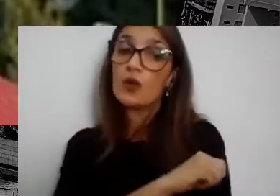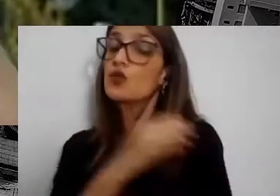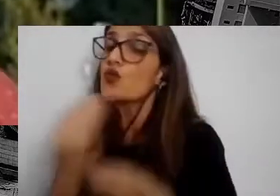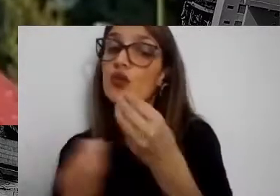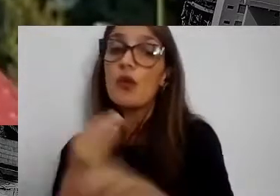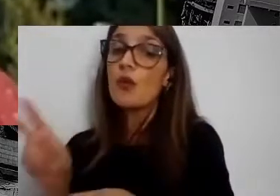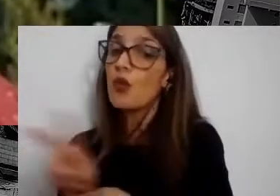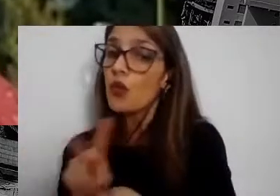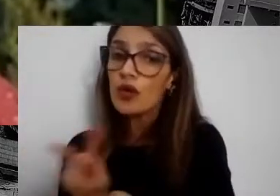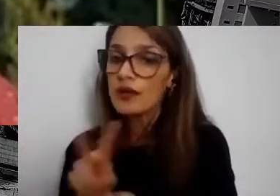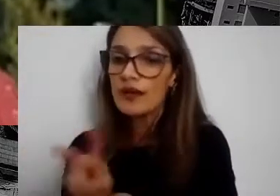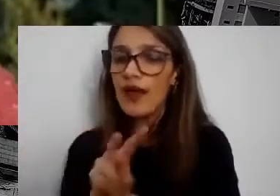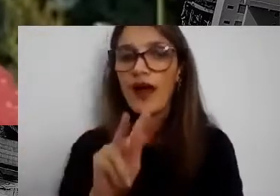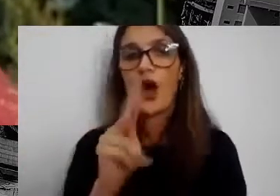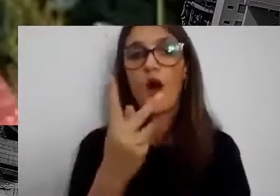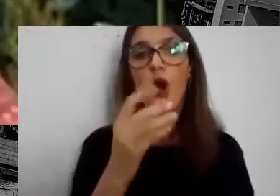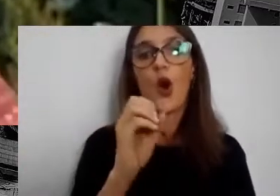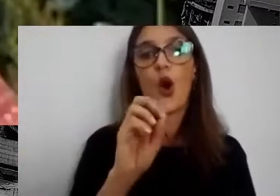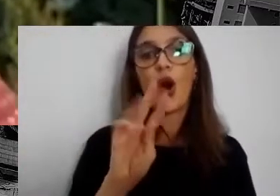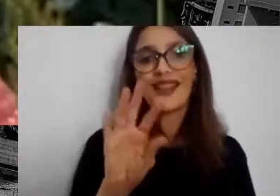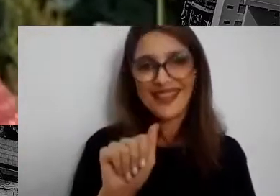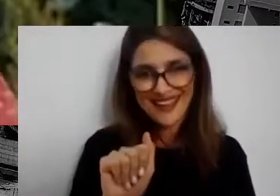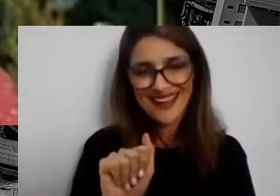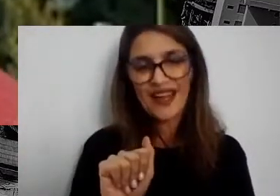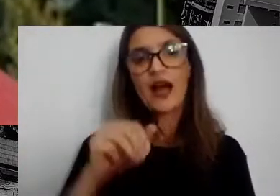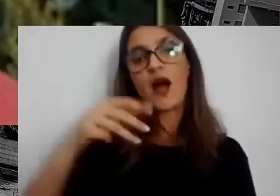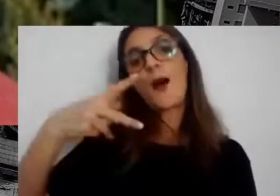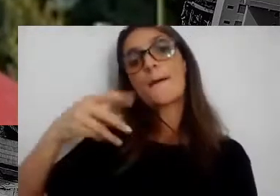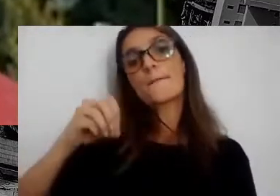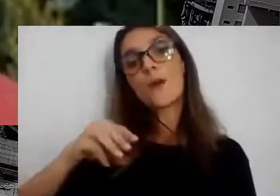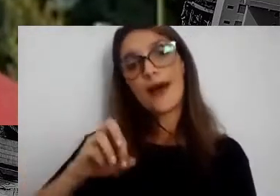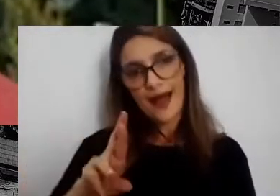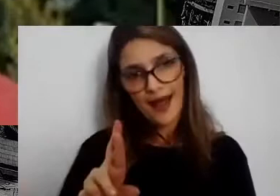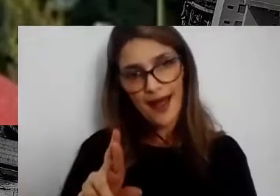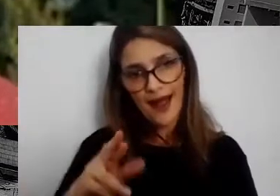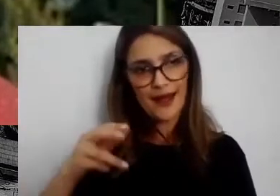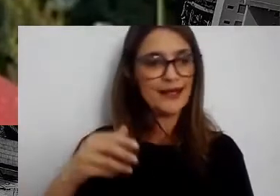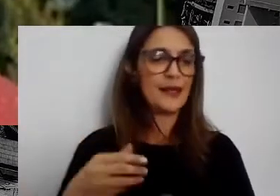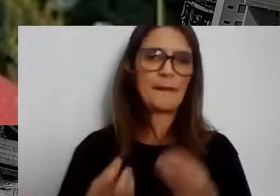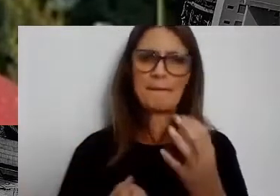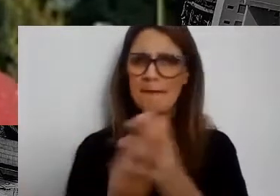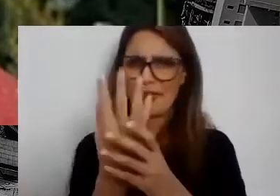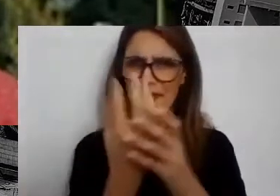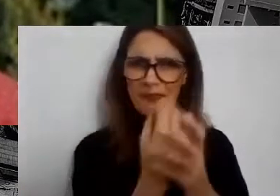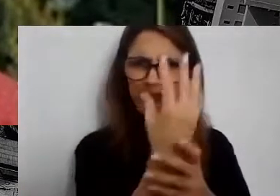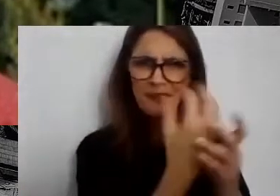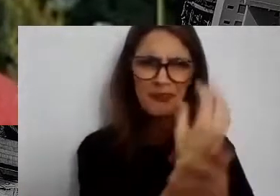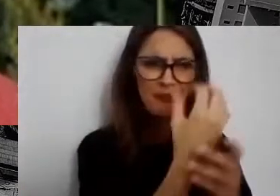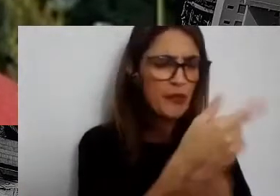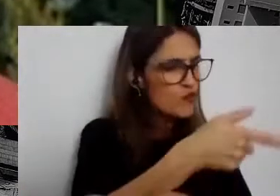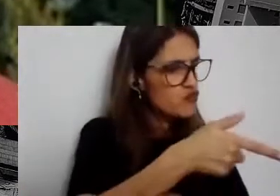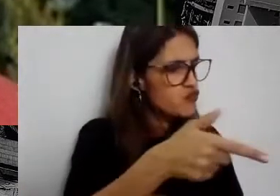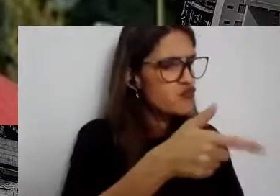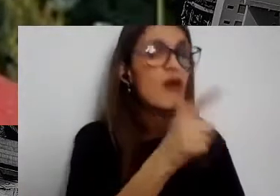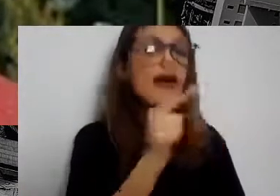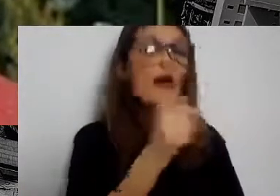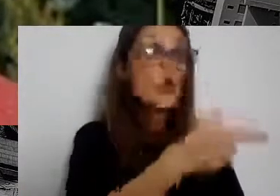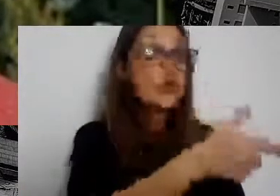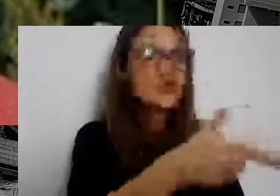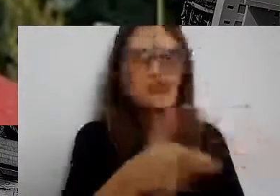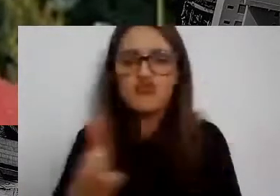pomares. Depois os alimentos viram merenda para os alunos que normalmente é deficiente, as merendas de verdura,